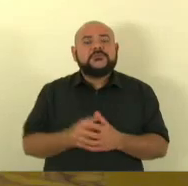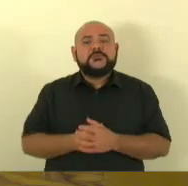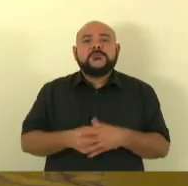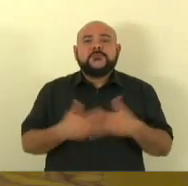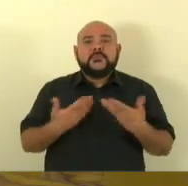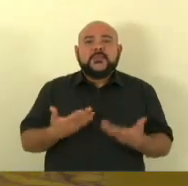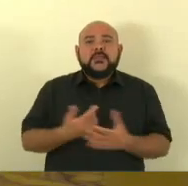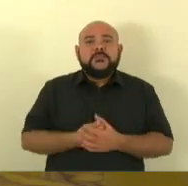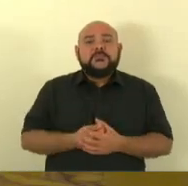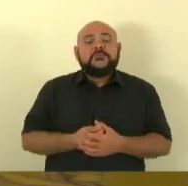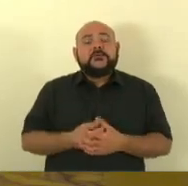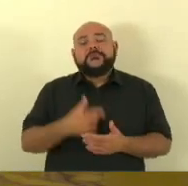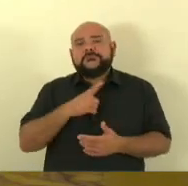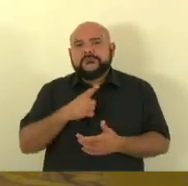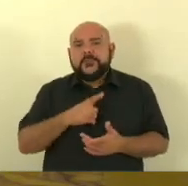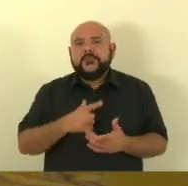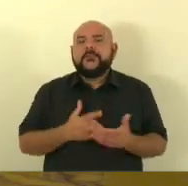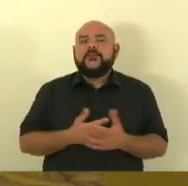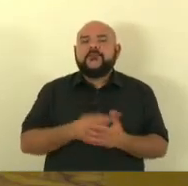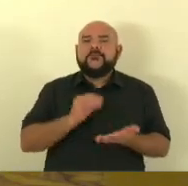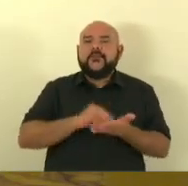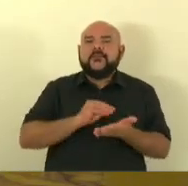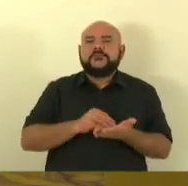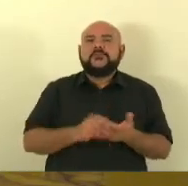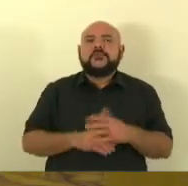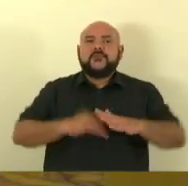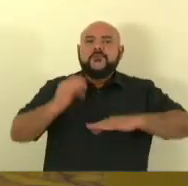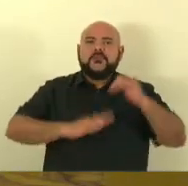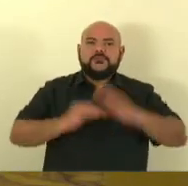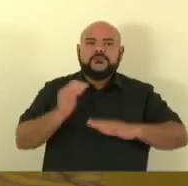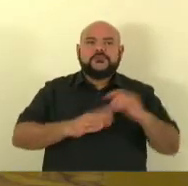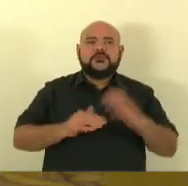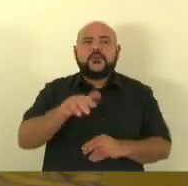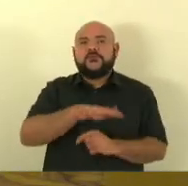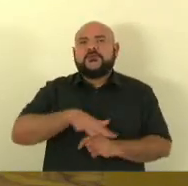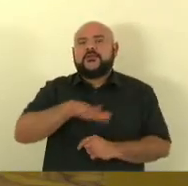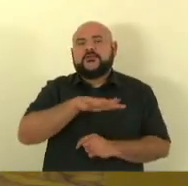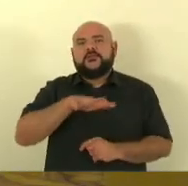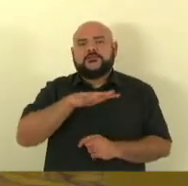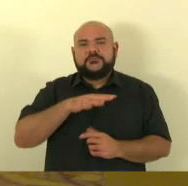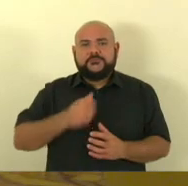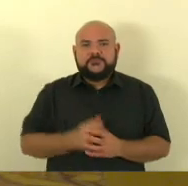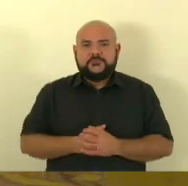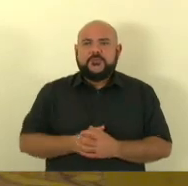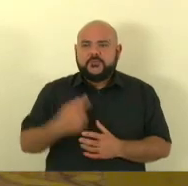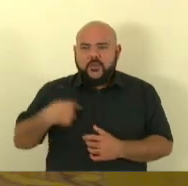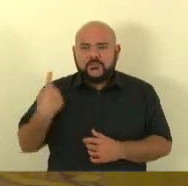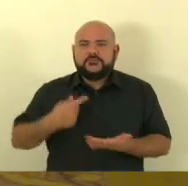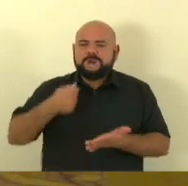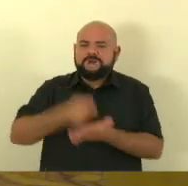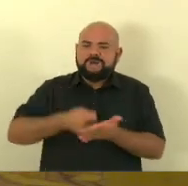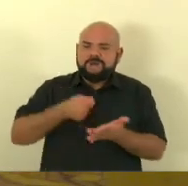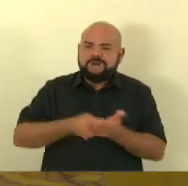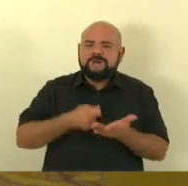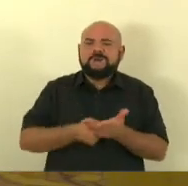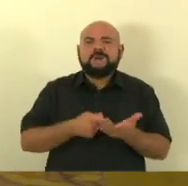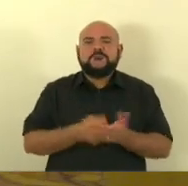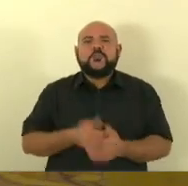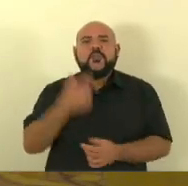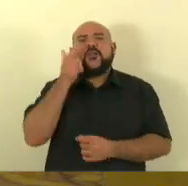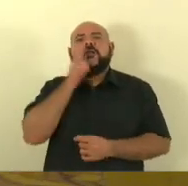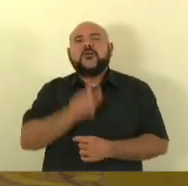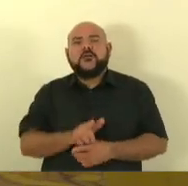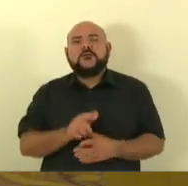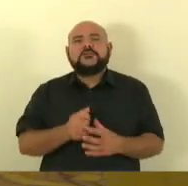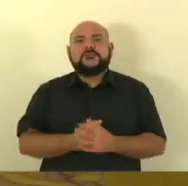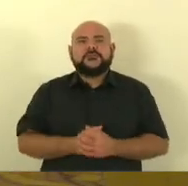nós precisamos de profissionais nós precisamos de vocês e nós vamos insistir para que essa absorção